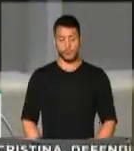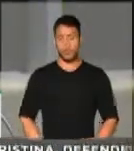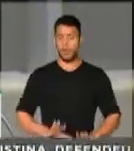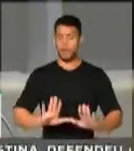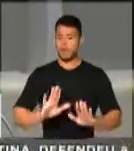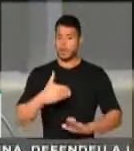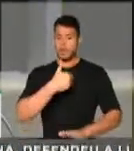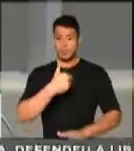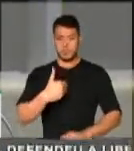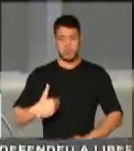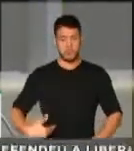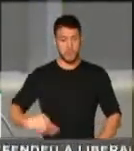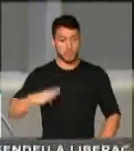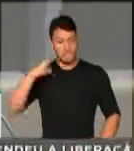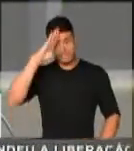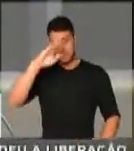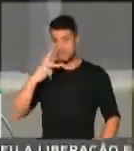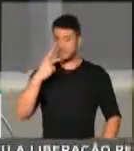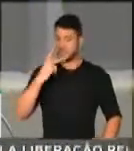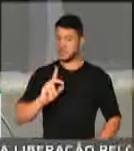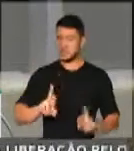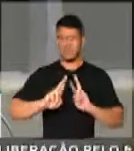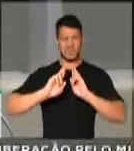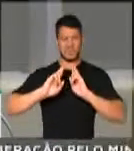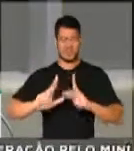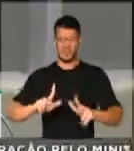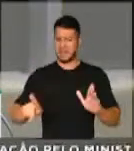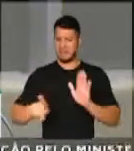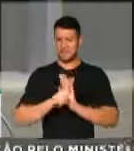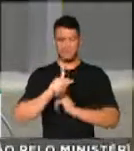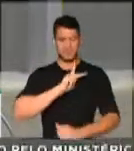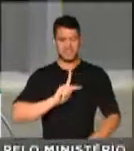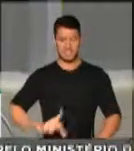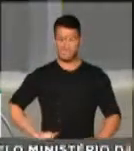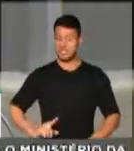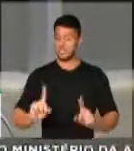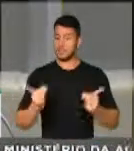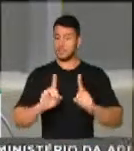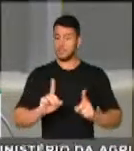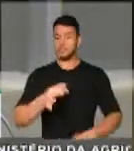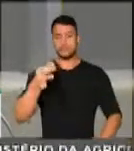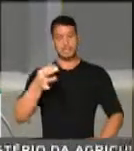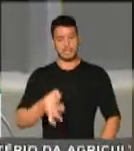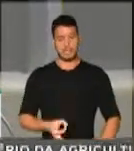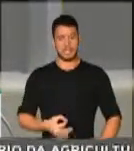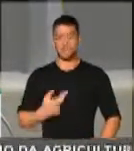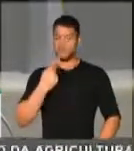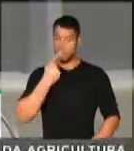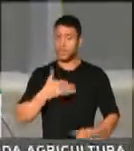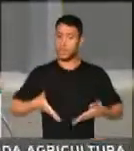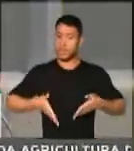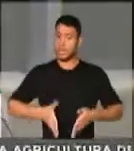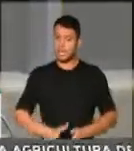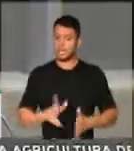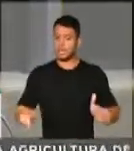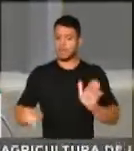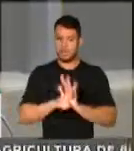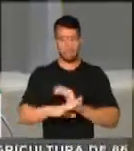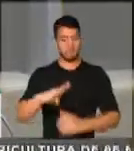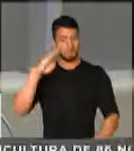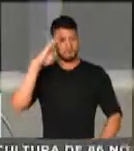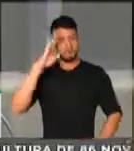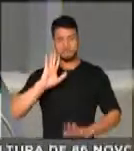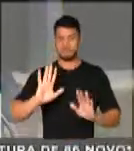não nasceu para ser presidente. Tem toda a razão. Diz que nasceu para ser militar. Há